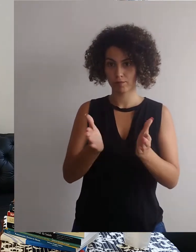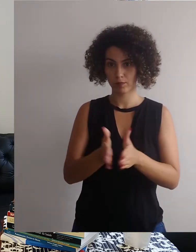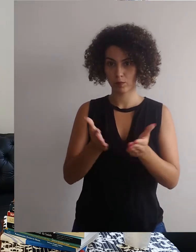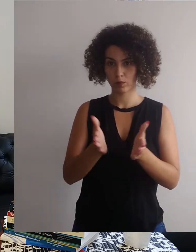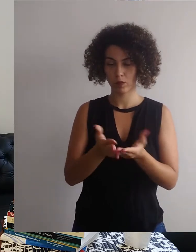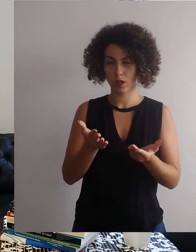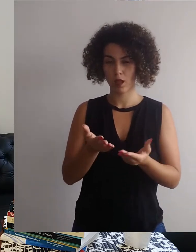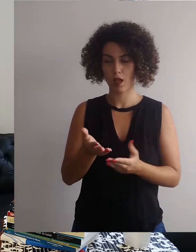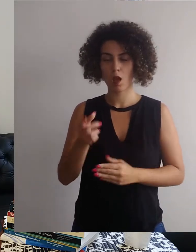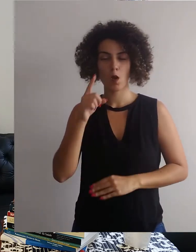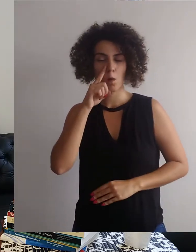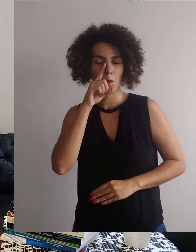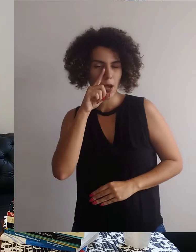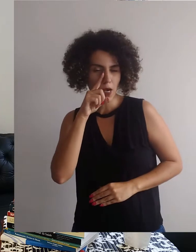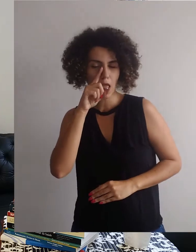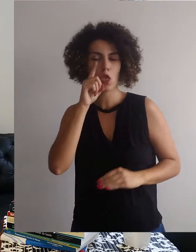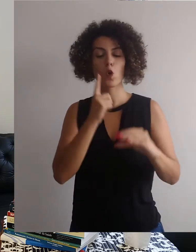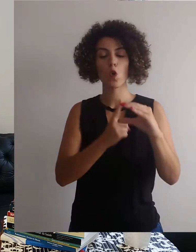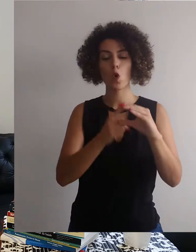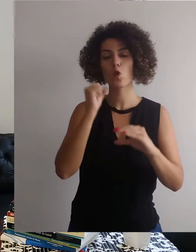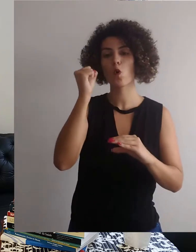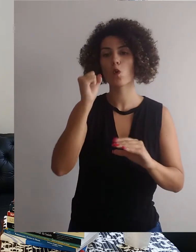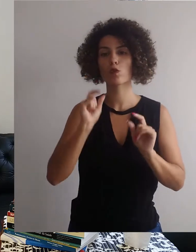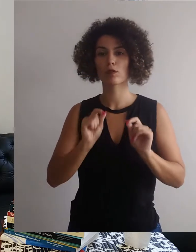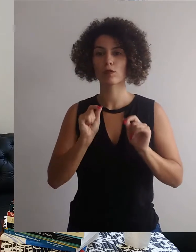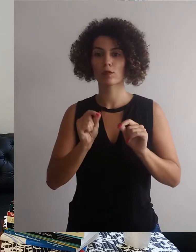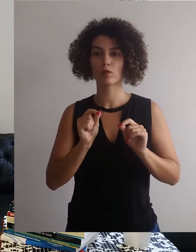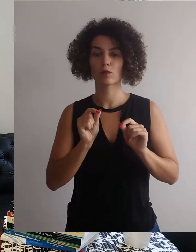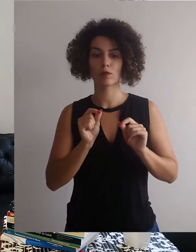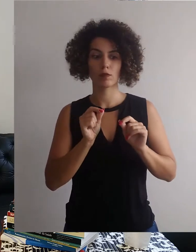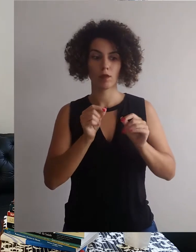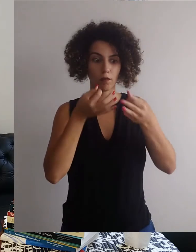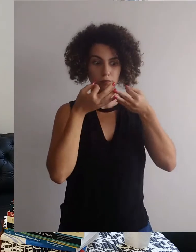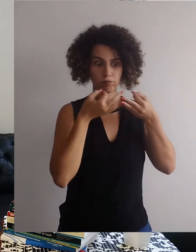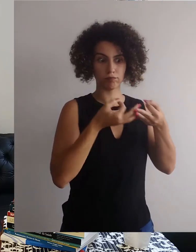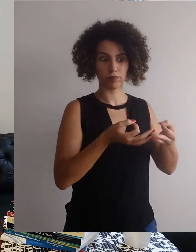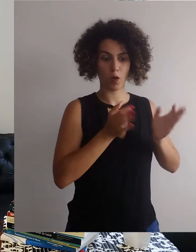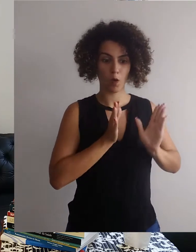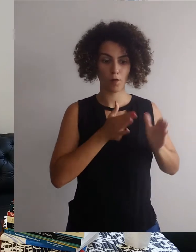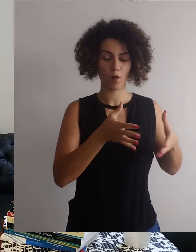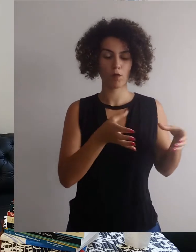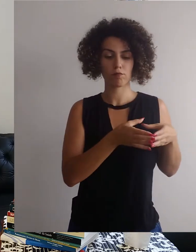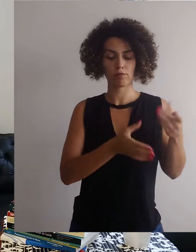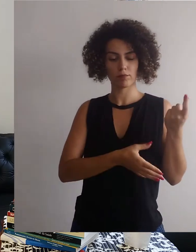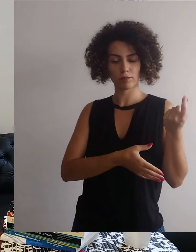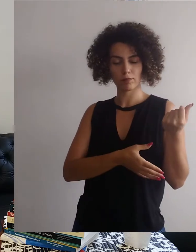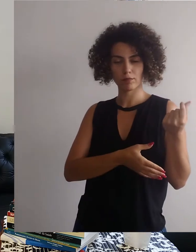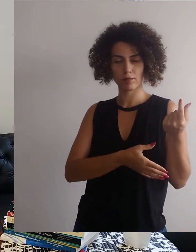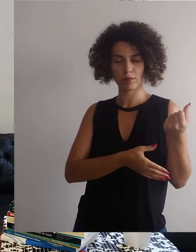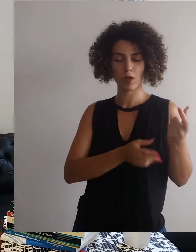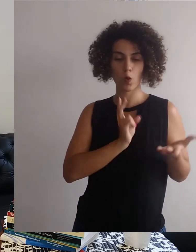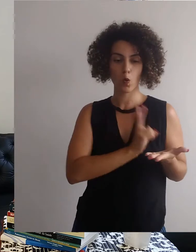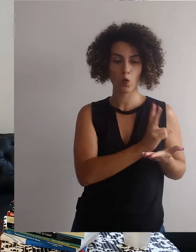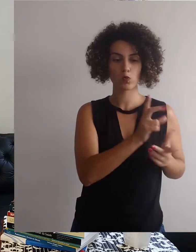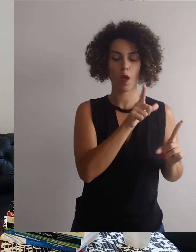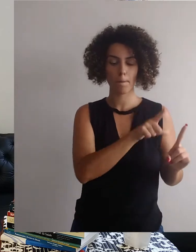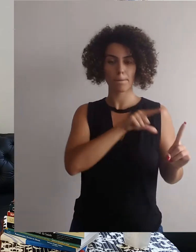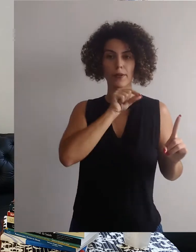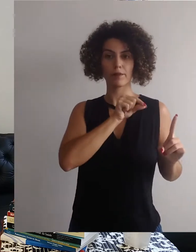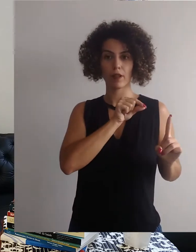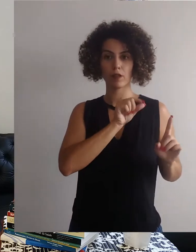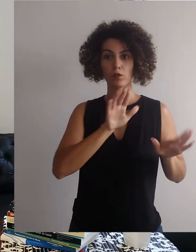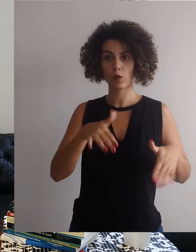trabalhadores pobres, o perigo comunista dirigia as atenções da elite burguesa para a manutenção de suas posses e seus privilégios,